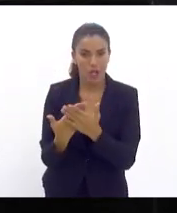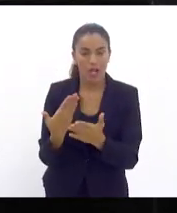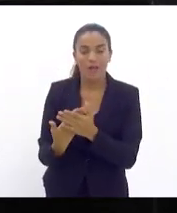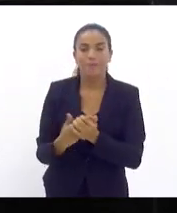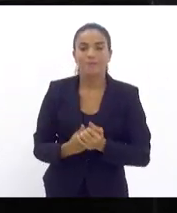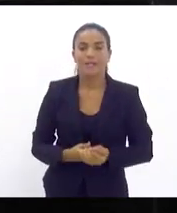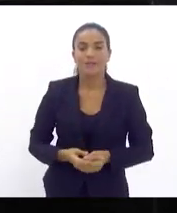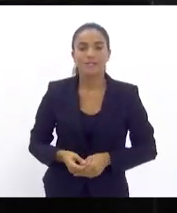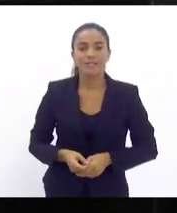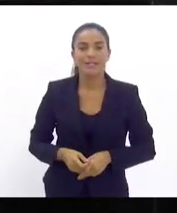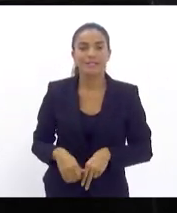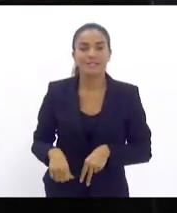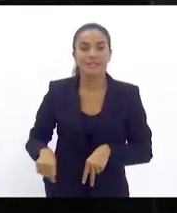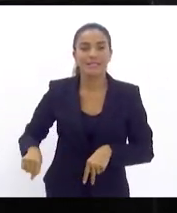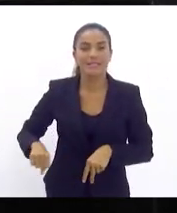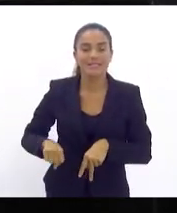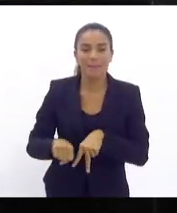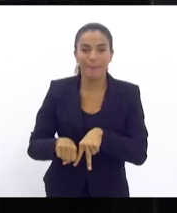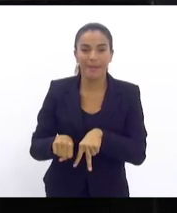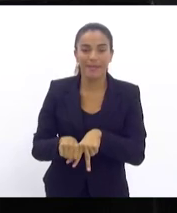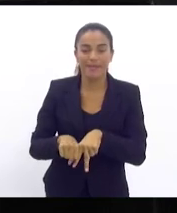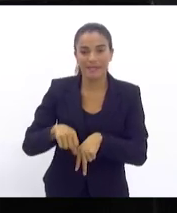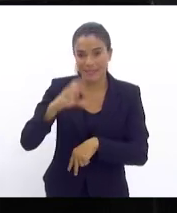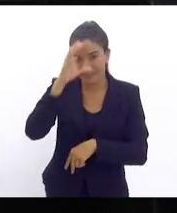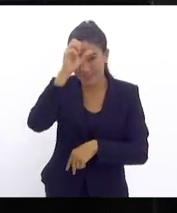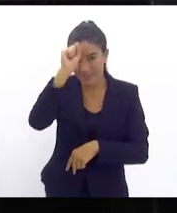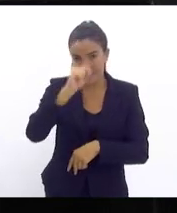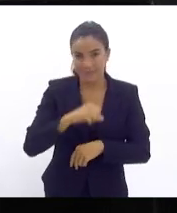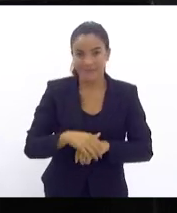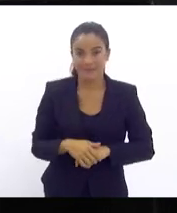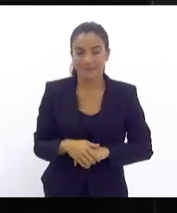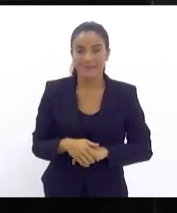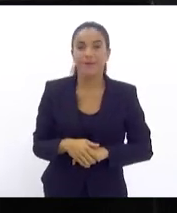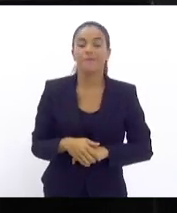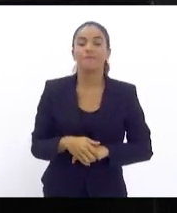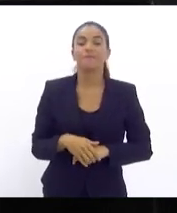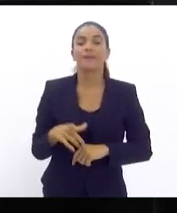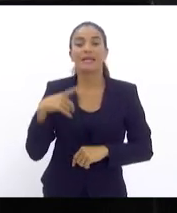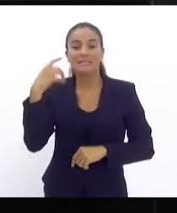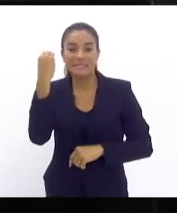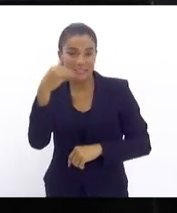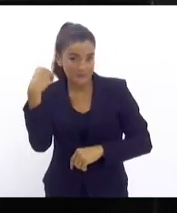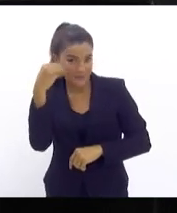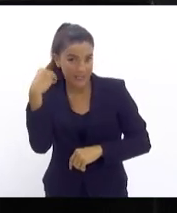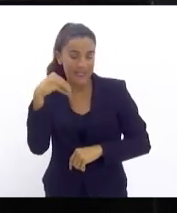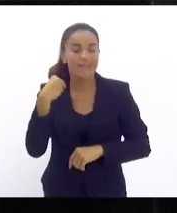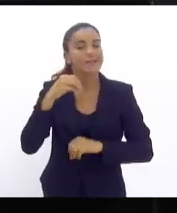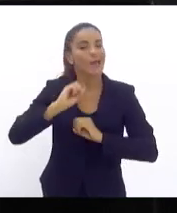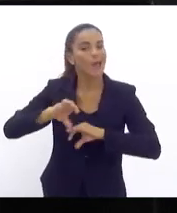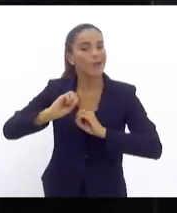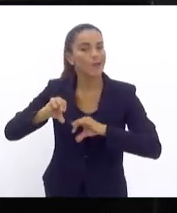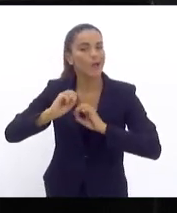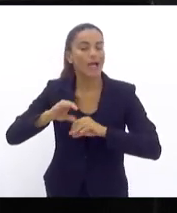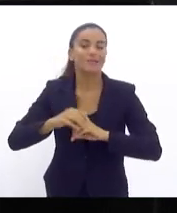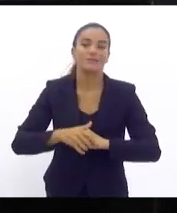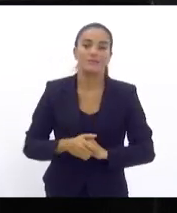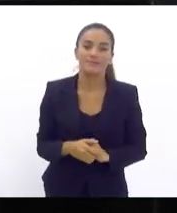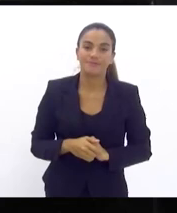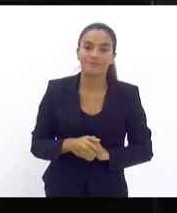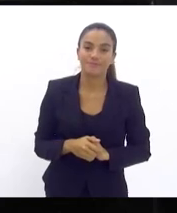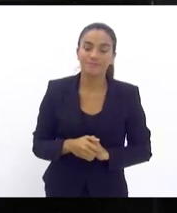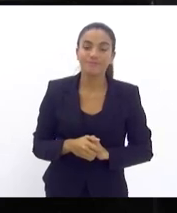eu vou além, o interesse em expandir essa experiência educacional para os nossos alunos.